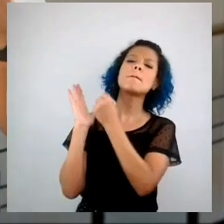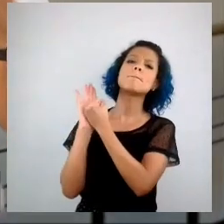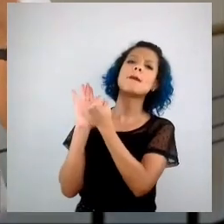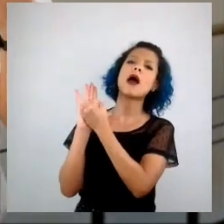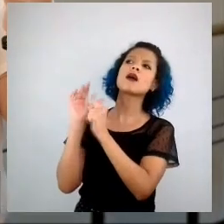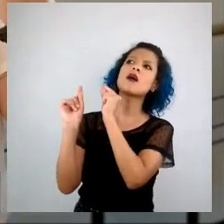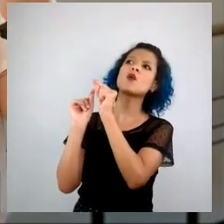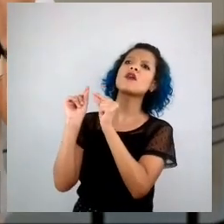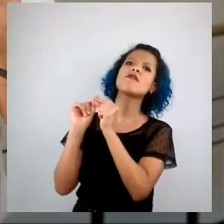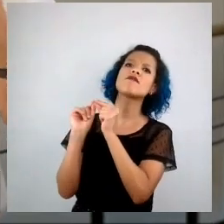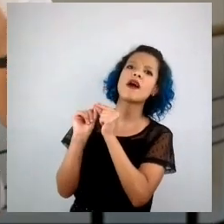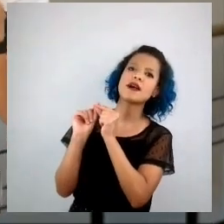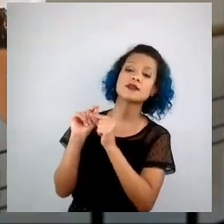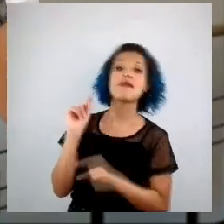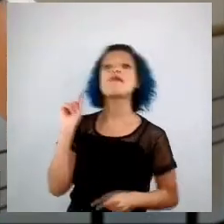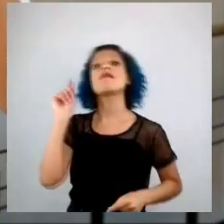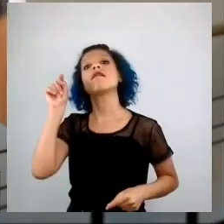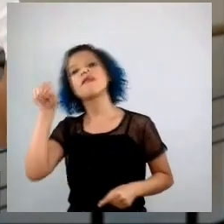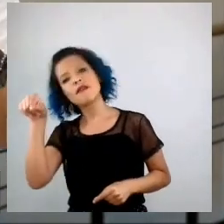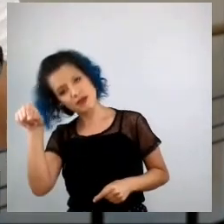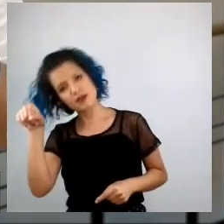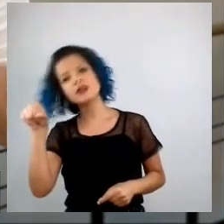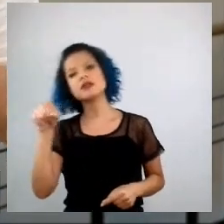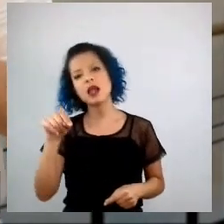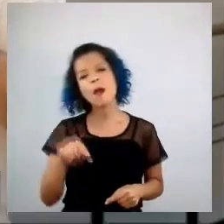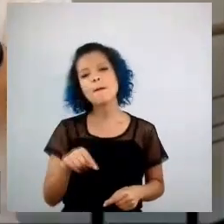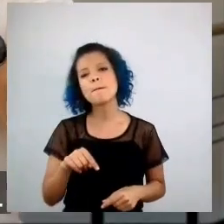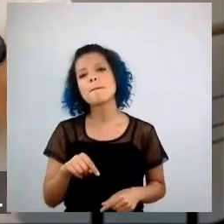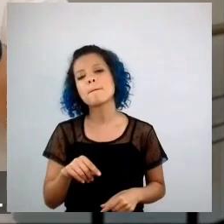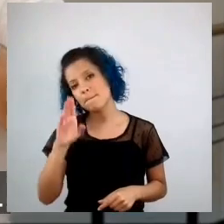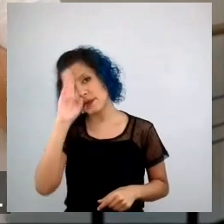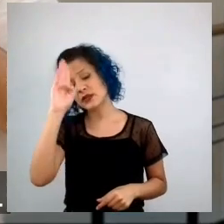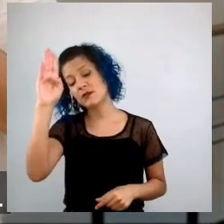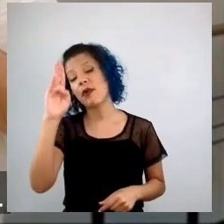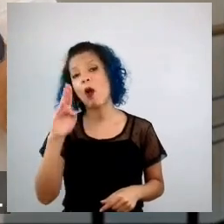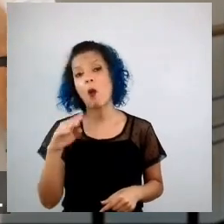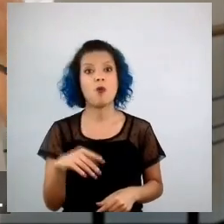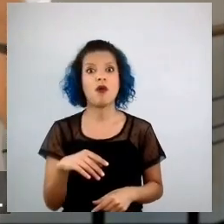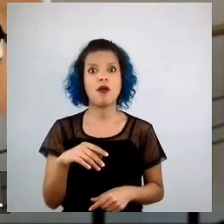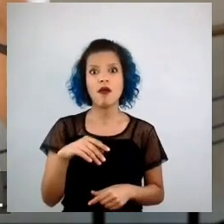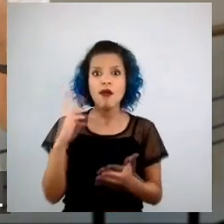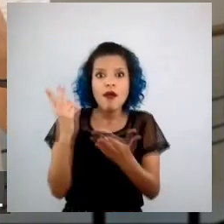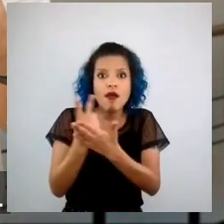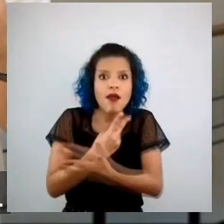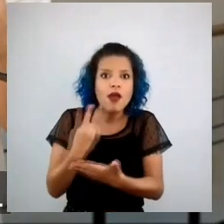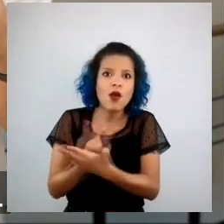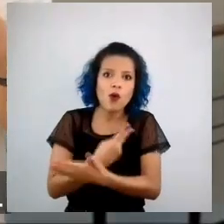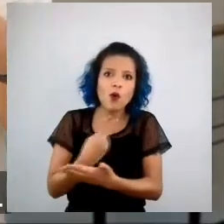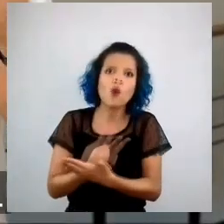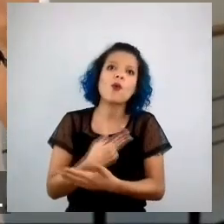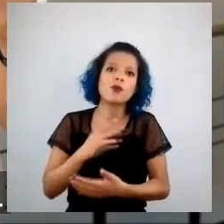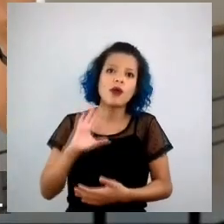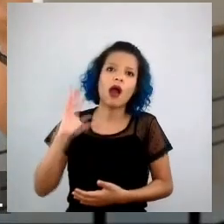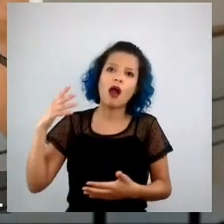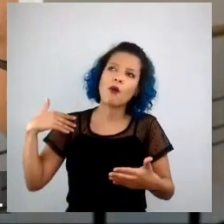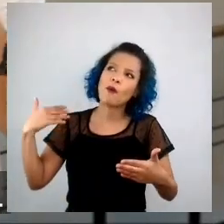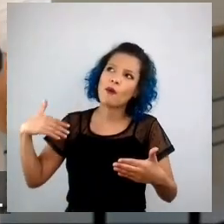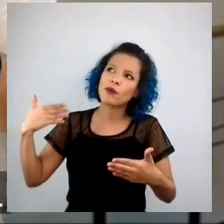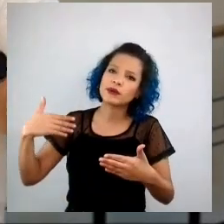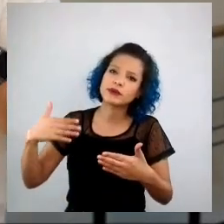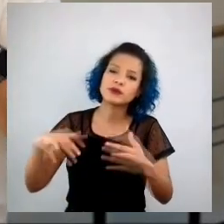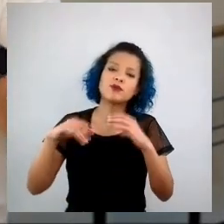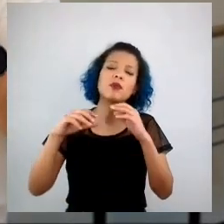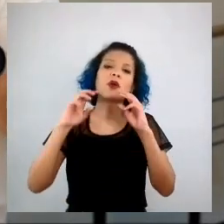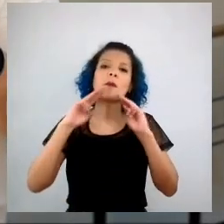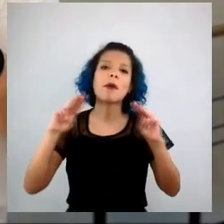seja um dos grandes pecados capitais que vêm sendo cometidos pelo marketing moderno.